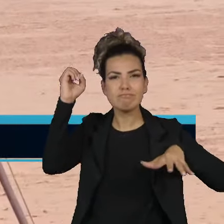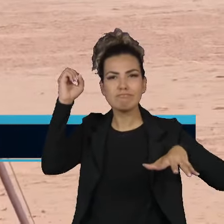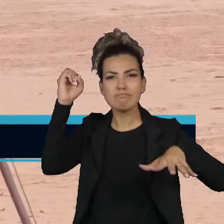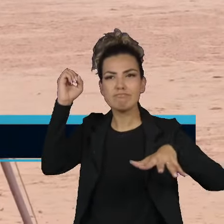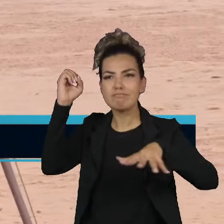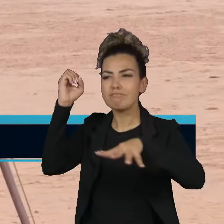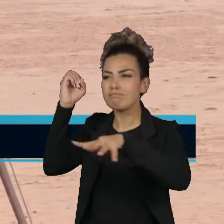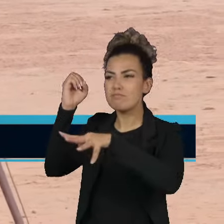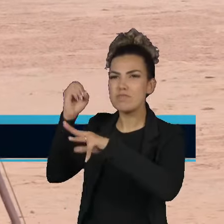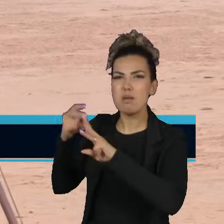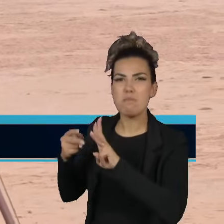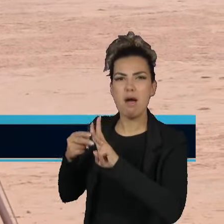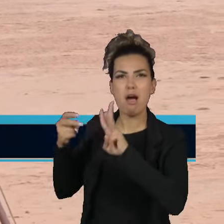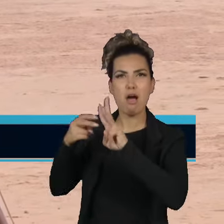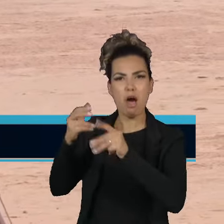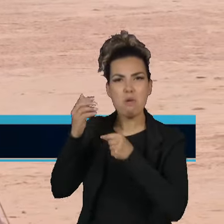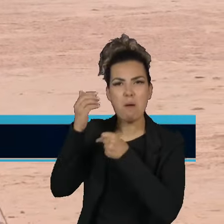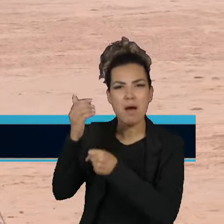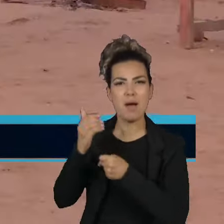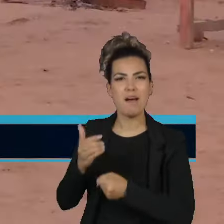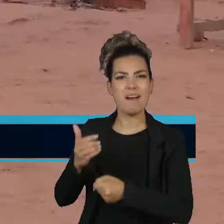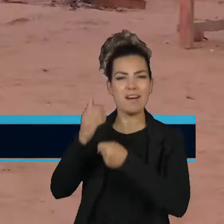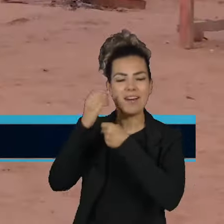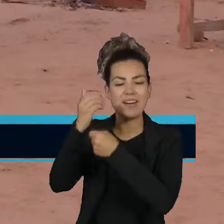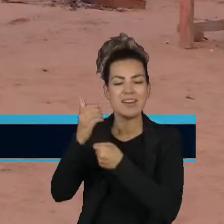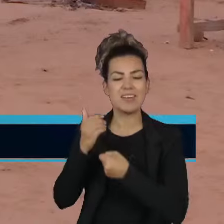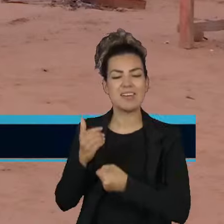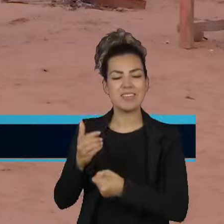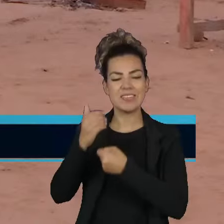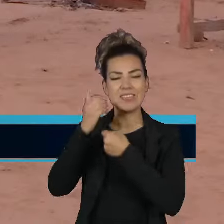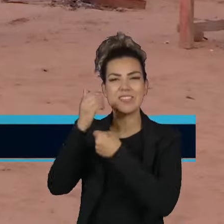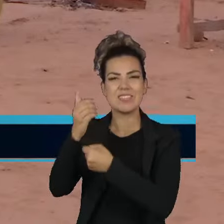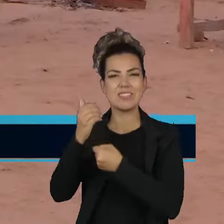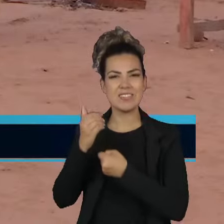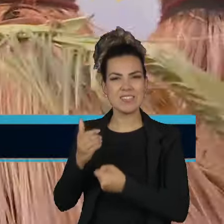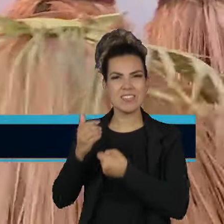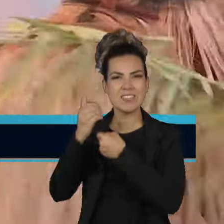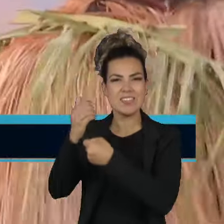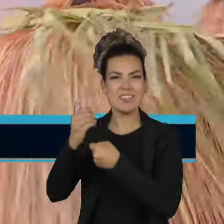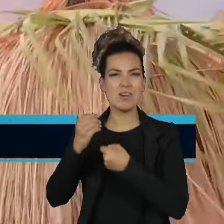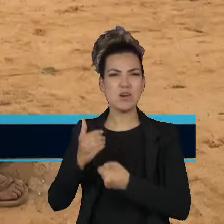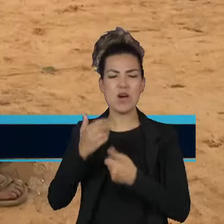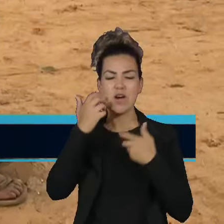tradicional do caquete, que convoca os indígenas.